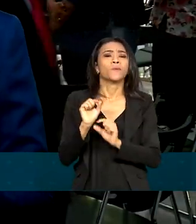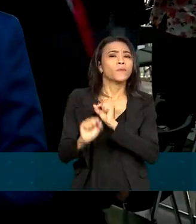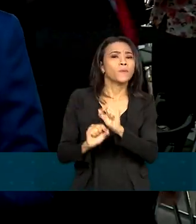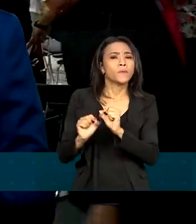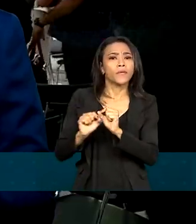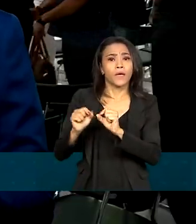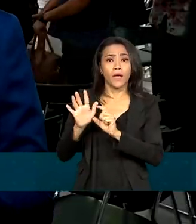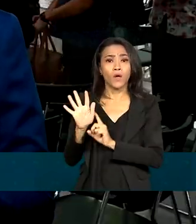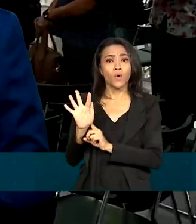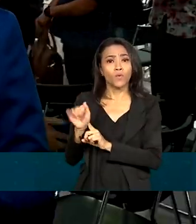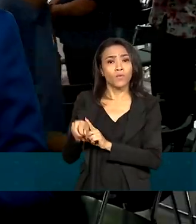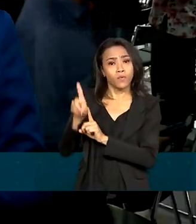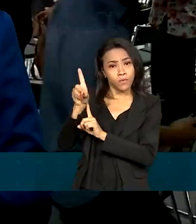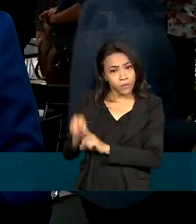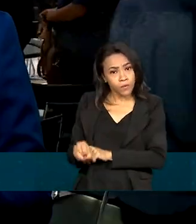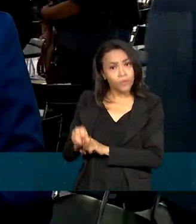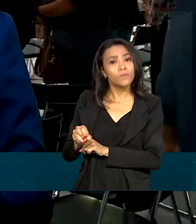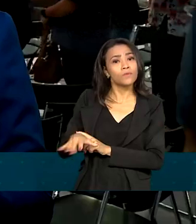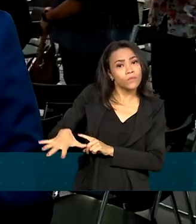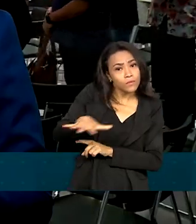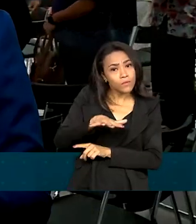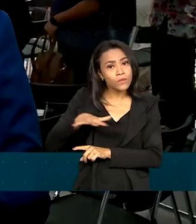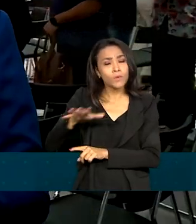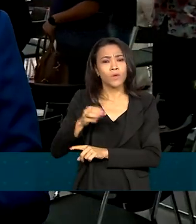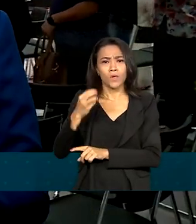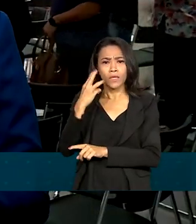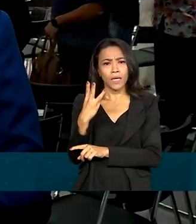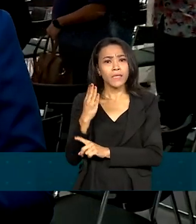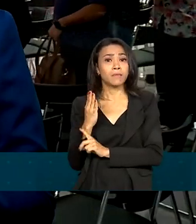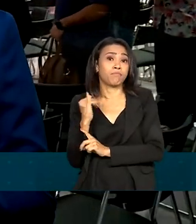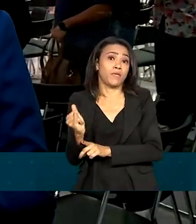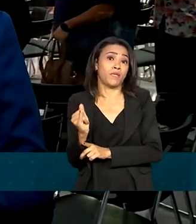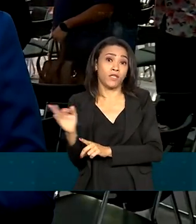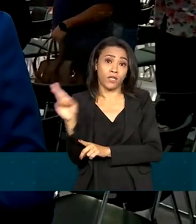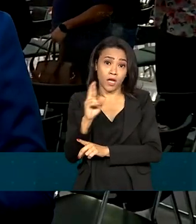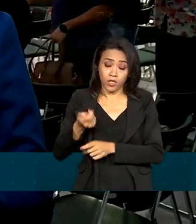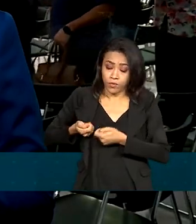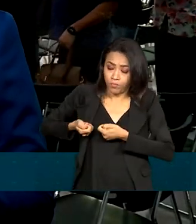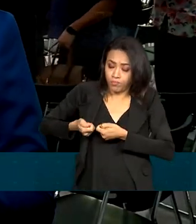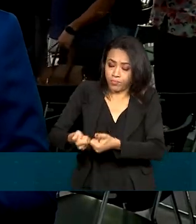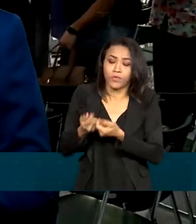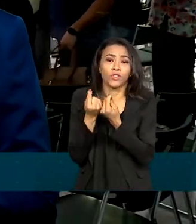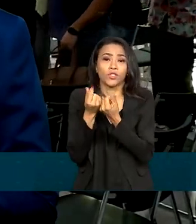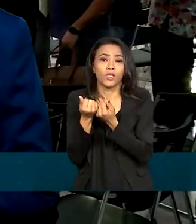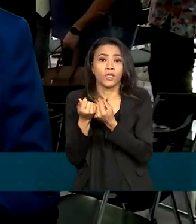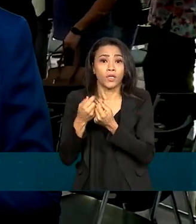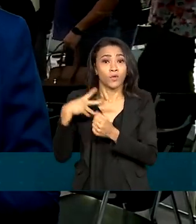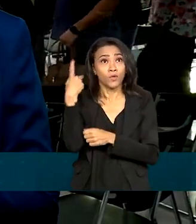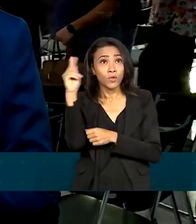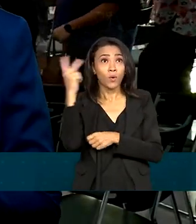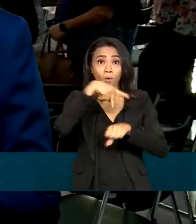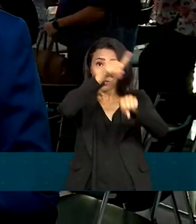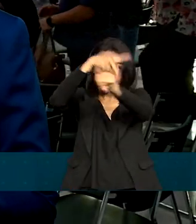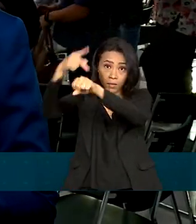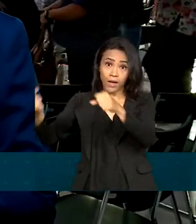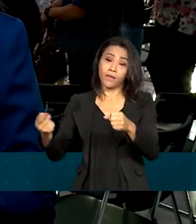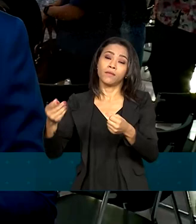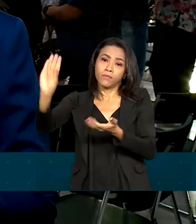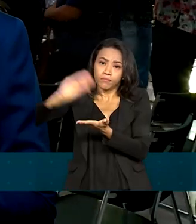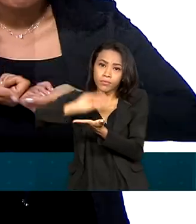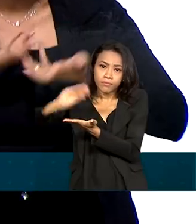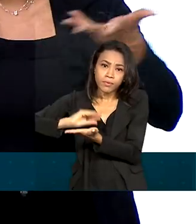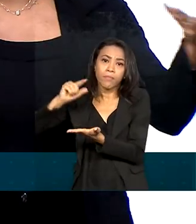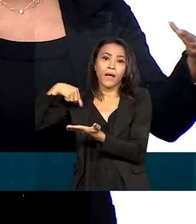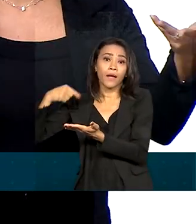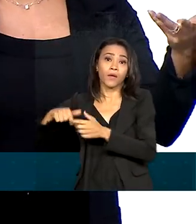o Fundo Amazônia, com recursos de 3 bilhões de reais em doações internacionais para combater o crime ambiental.